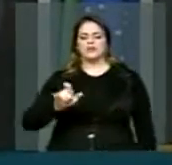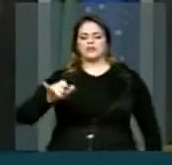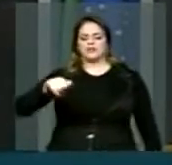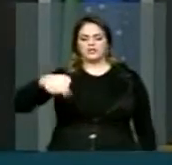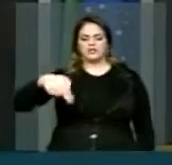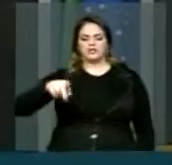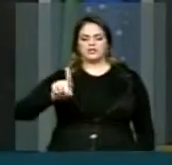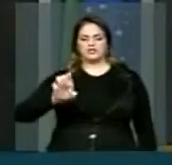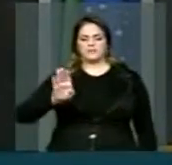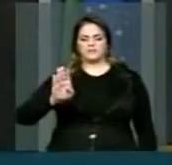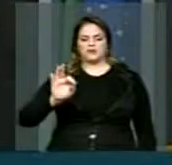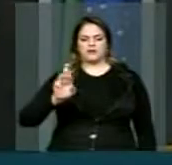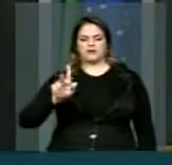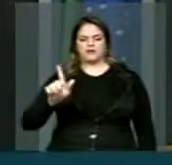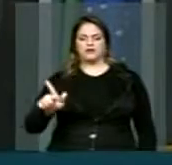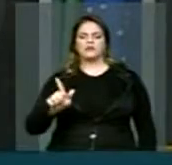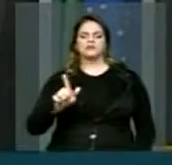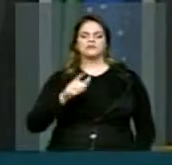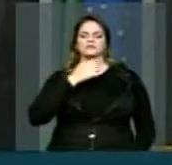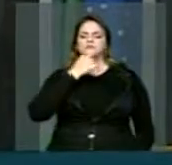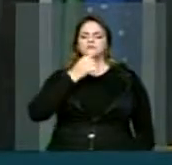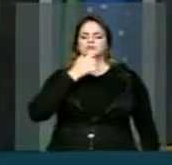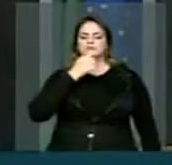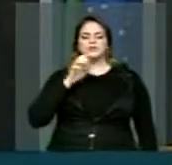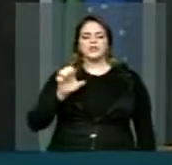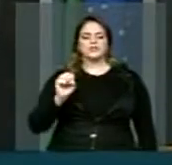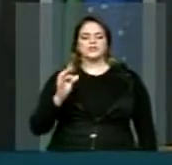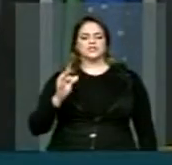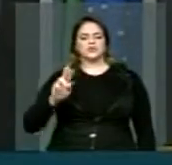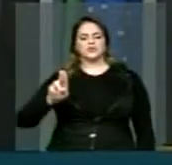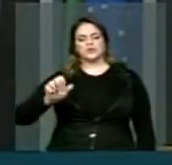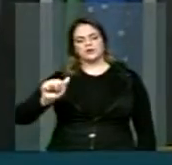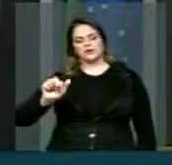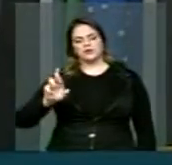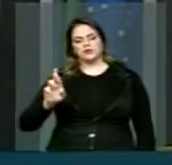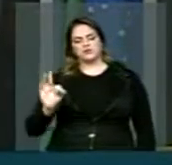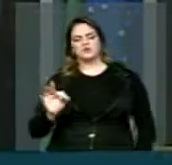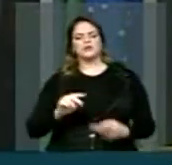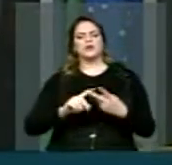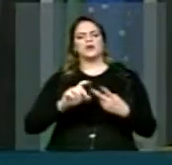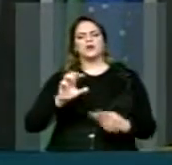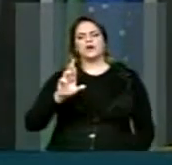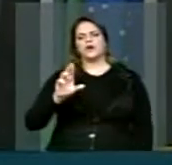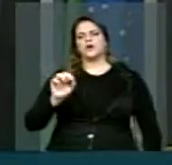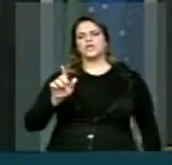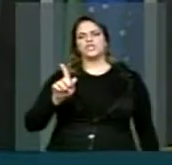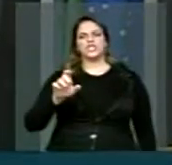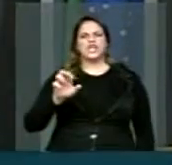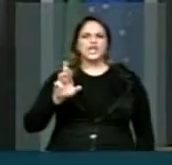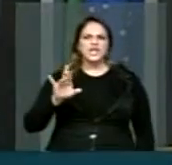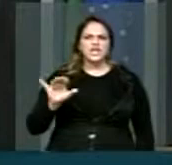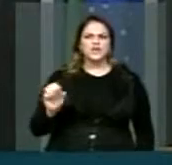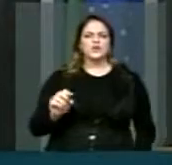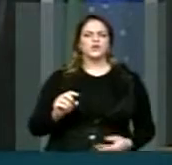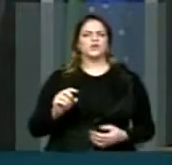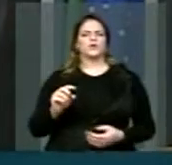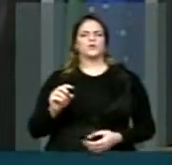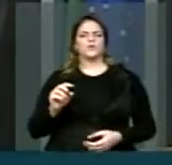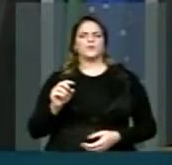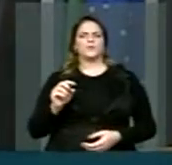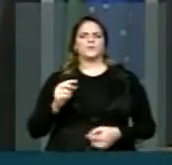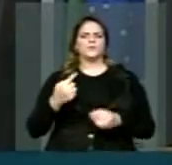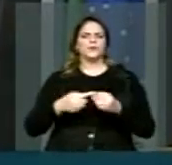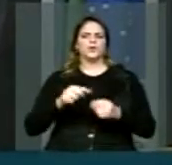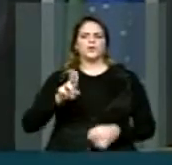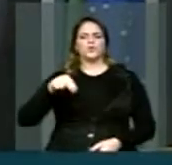Eduardo Stur lá em Santa Maria de Getibá, Rogério Cruz lá em